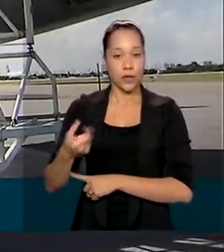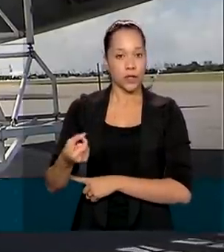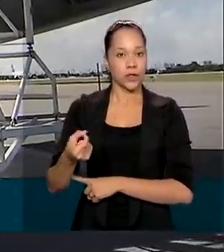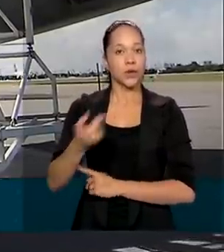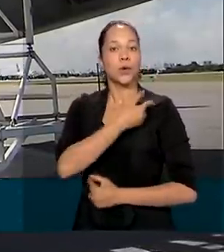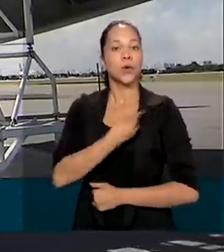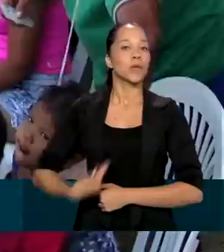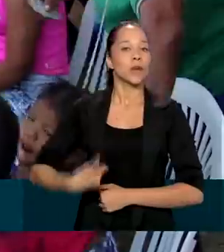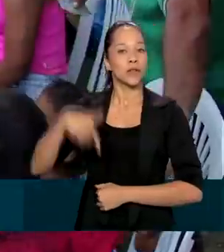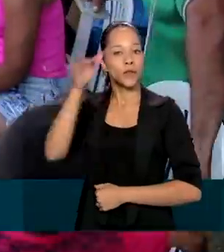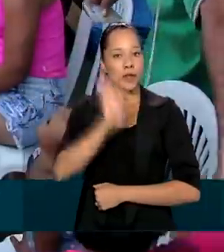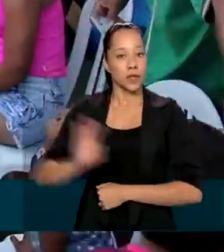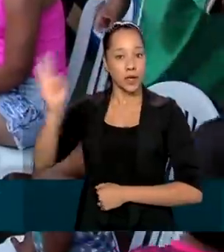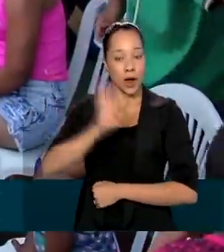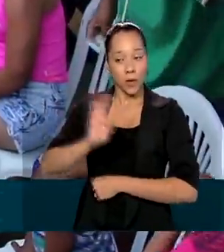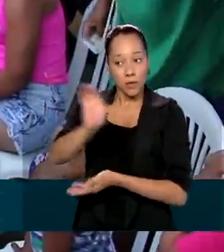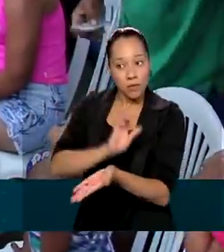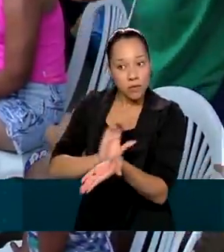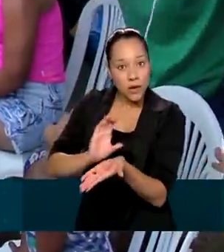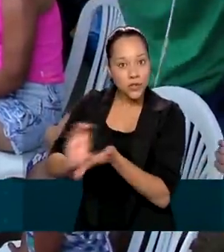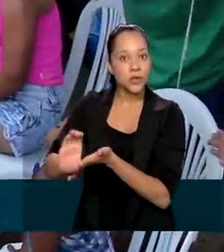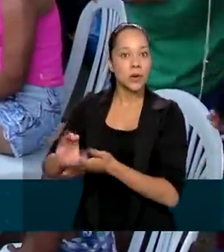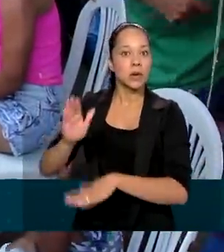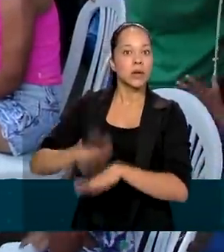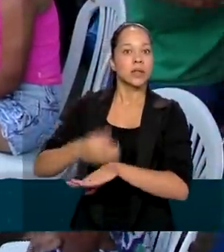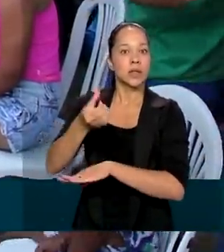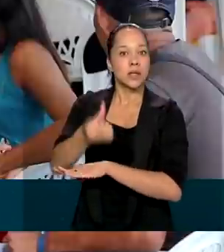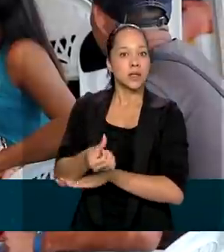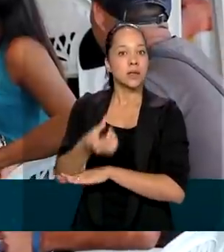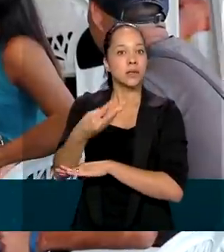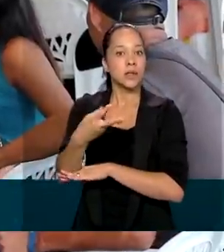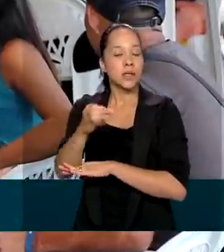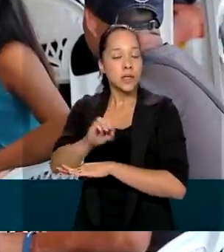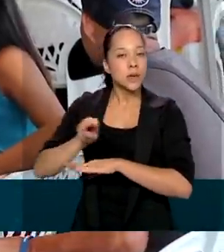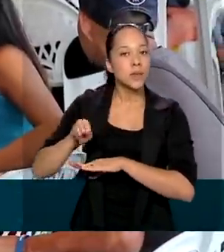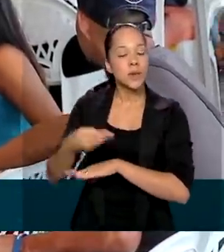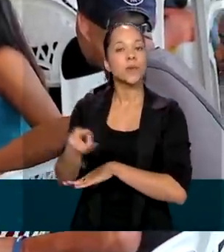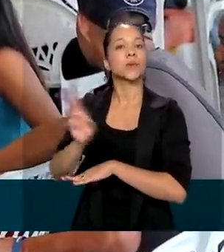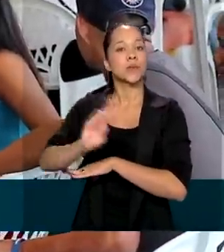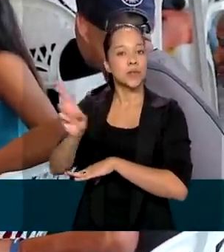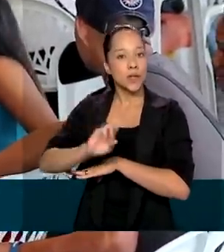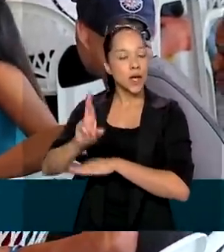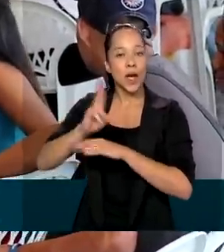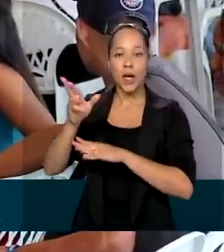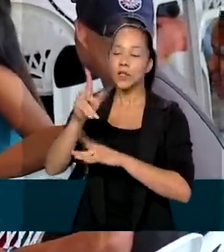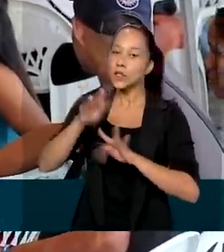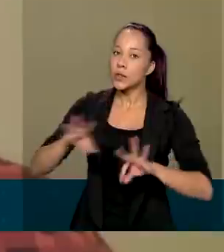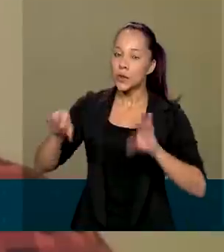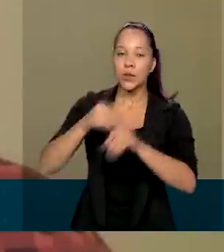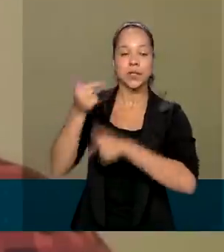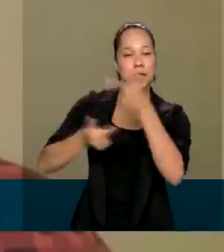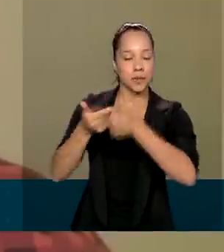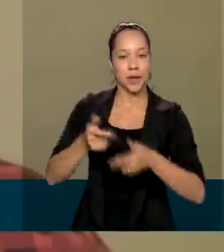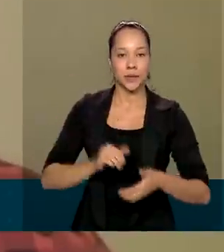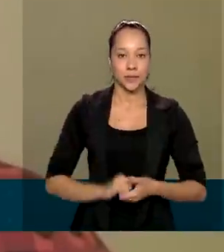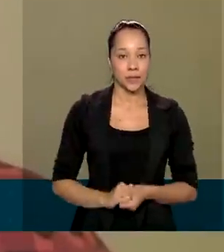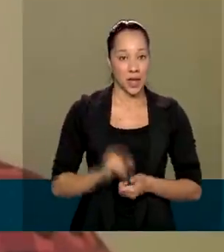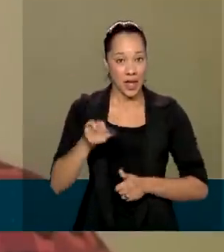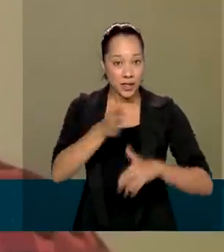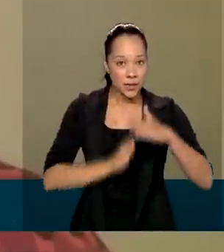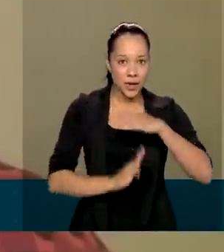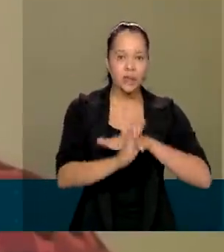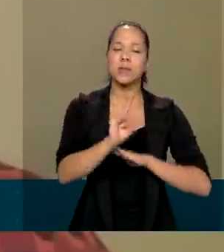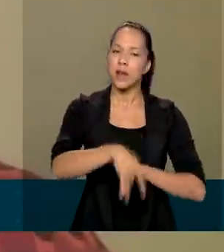federal investiu mais de 630 milhões de reais em toda a operação. A migração é uma